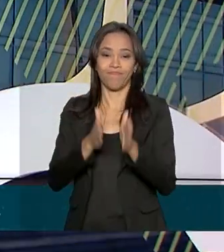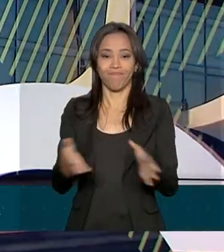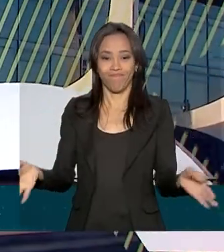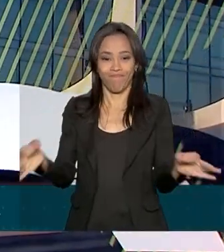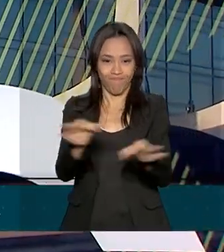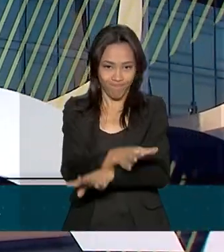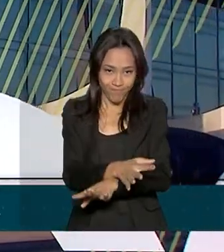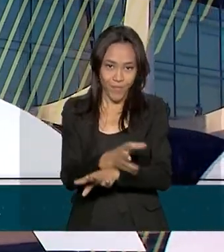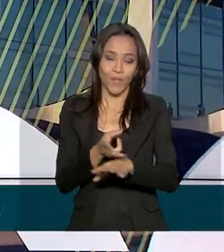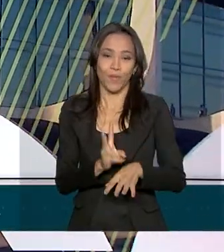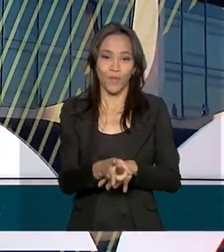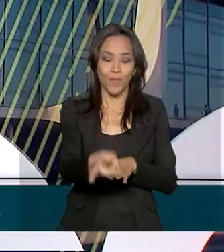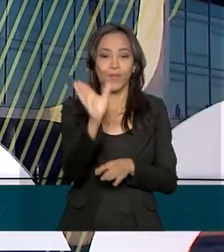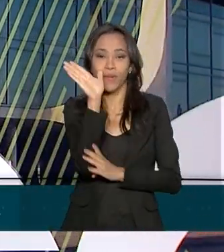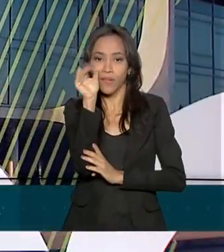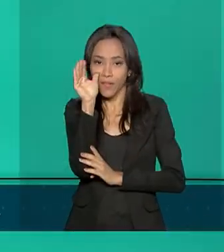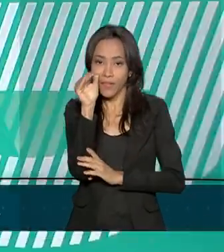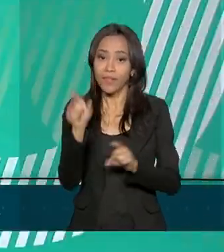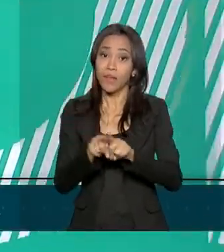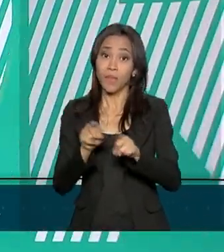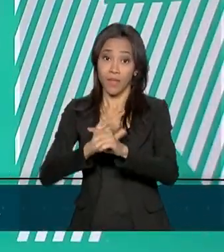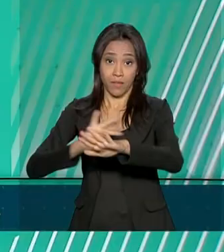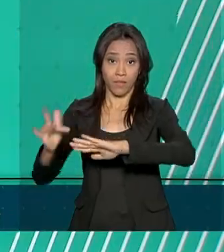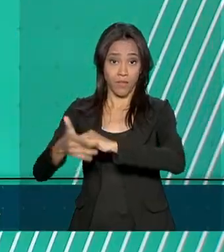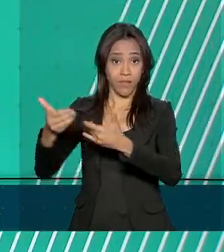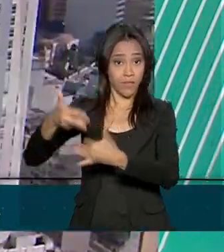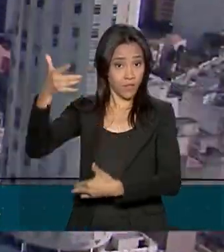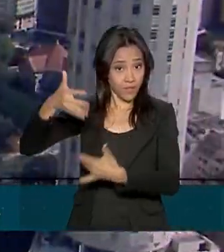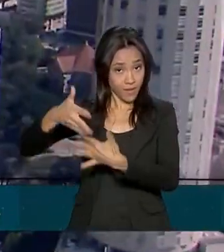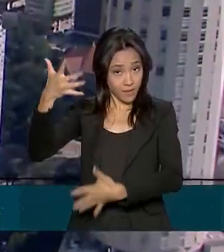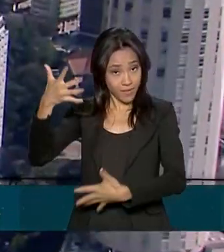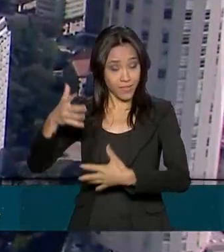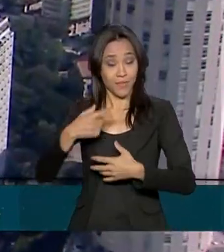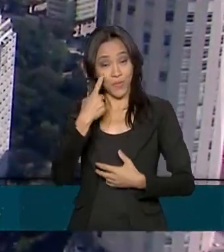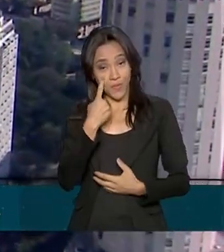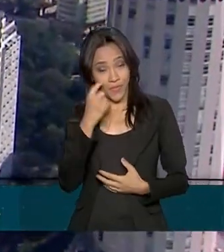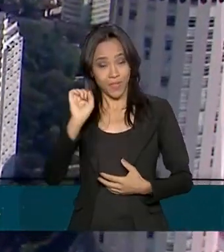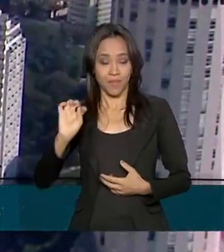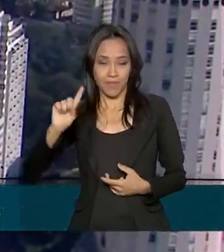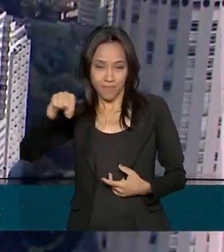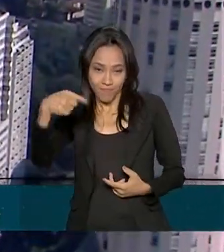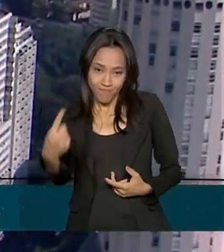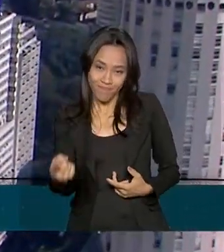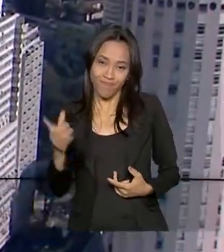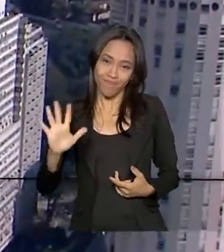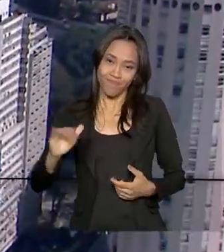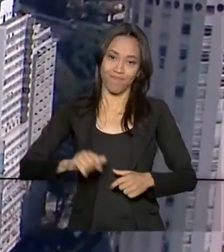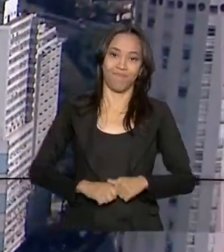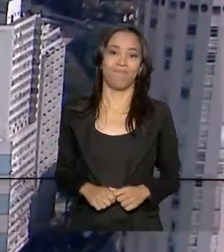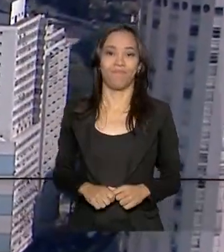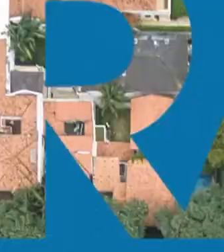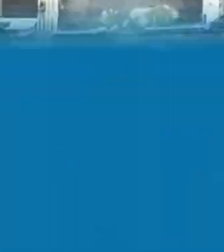fica por aqui. Continue nos acompanhando também pelas redes sociais. Nos vemos na próxima edição. Até lá!